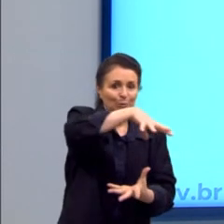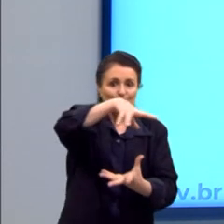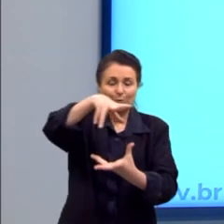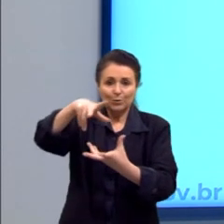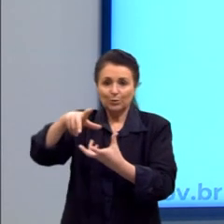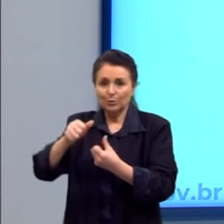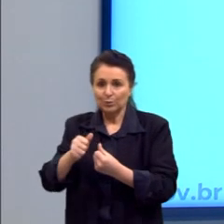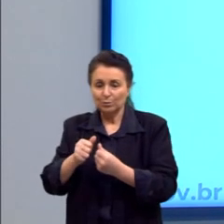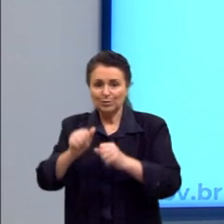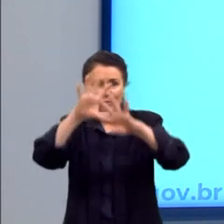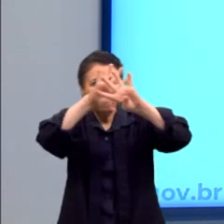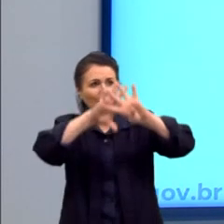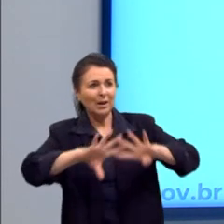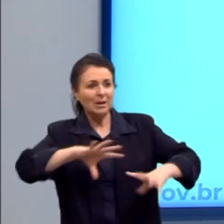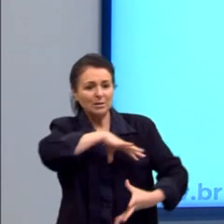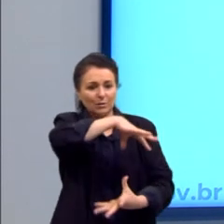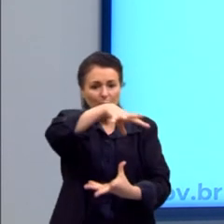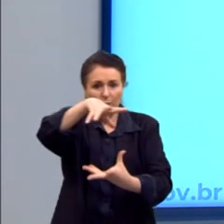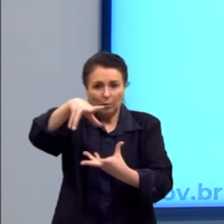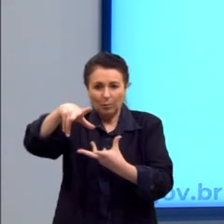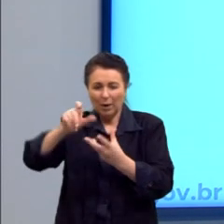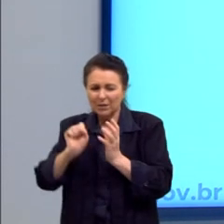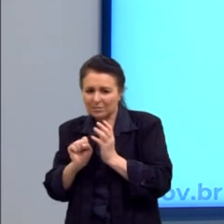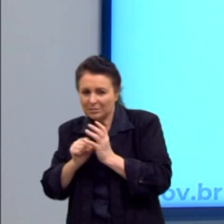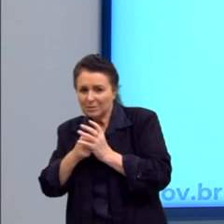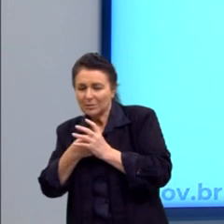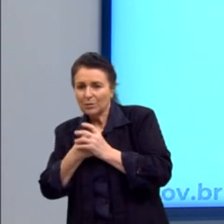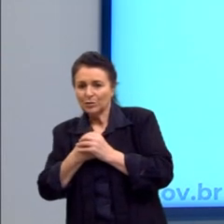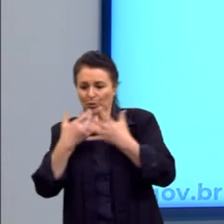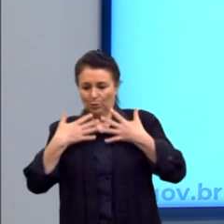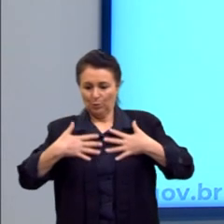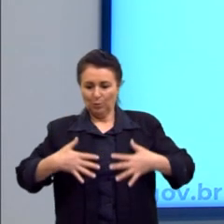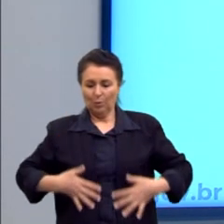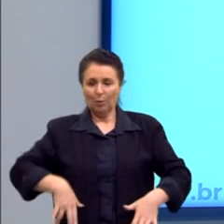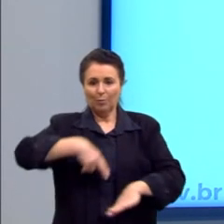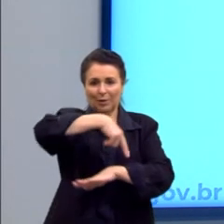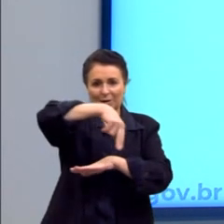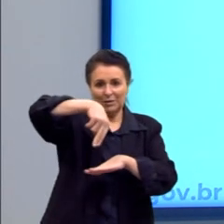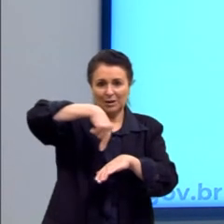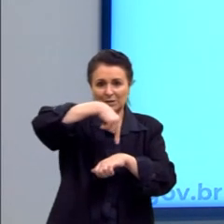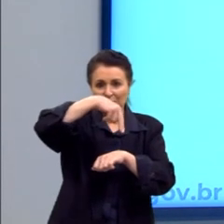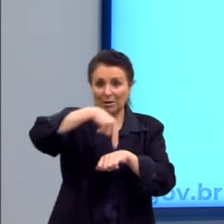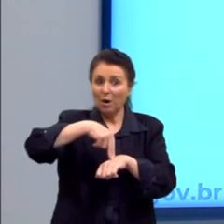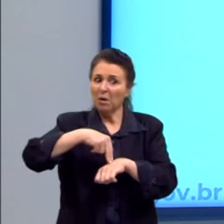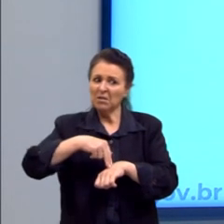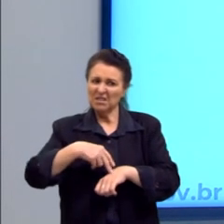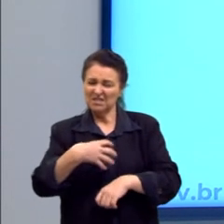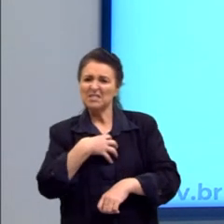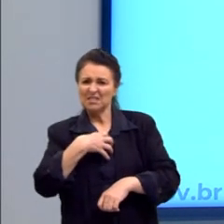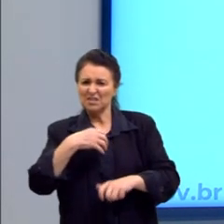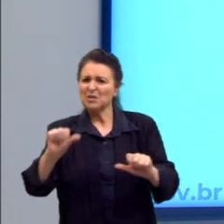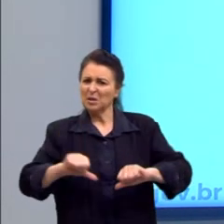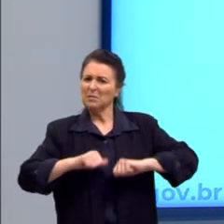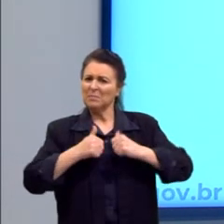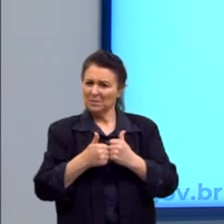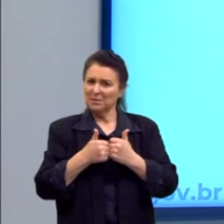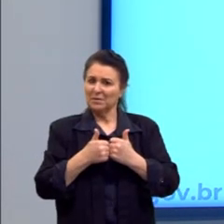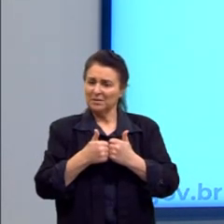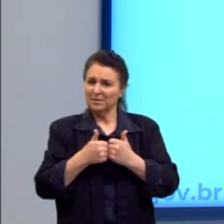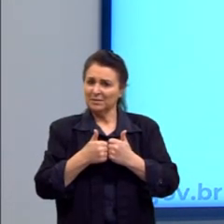Teias globais disfarçam-se com o uniforme nacional que lhes for mais conveniente, né? Isso